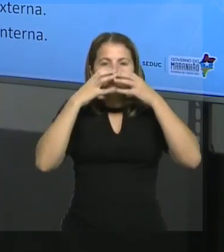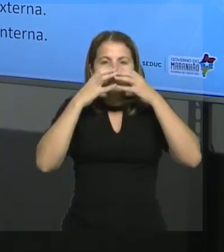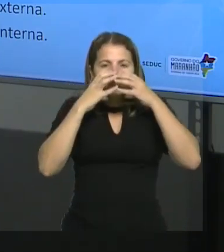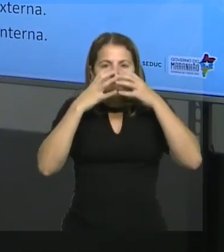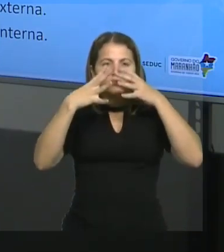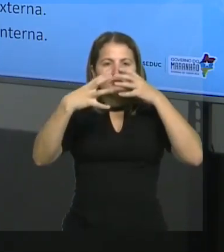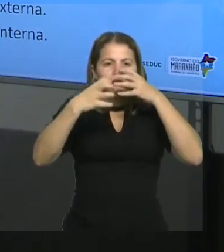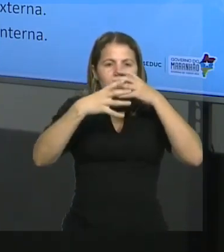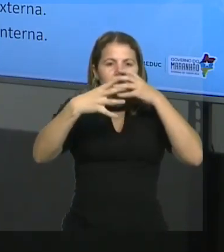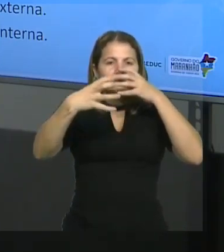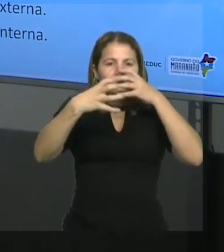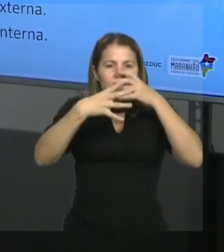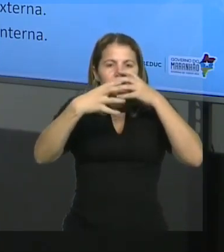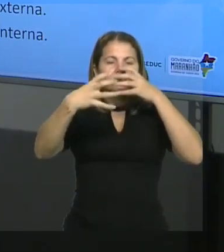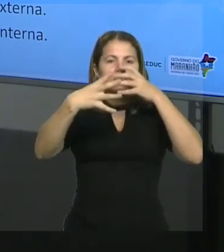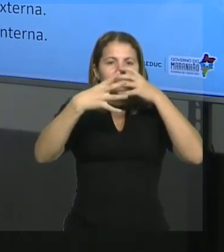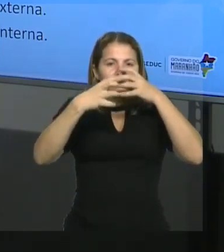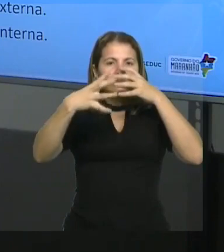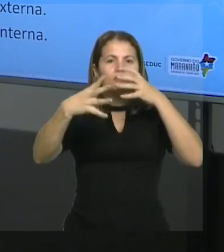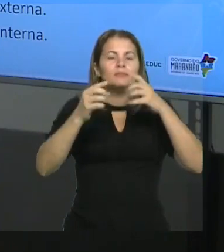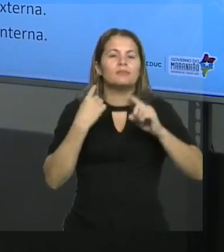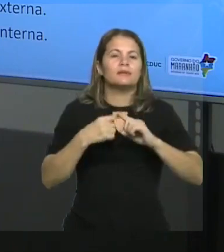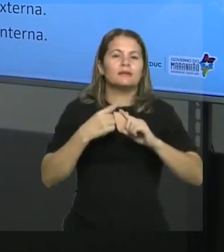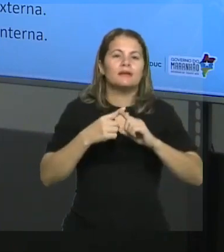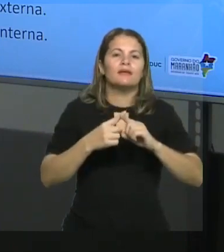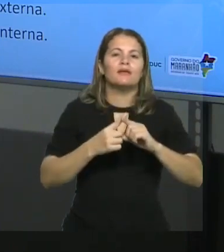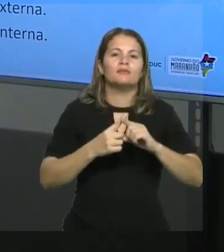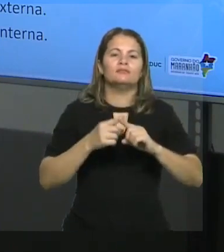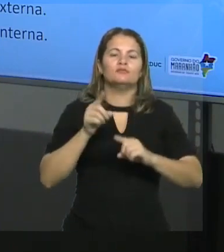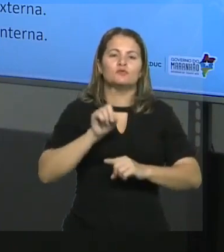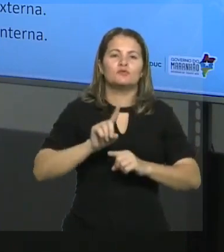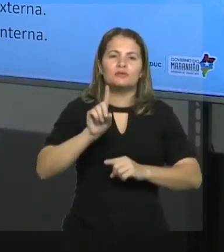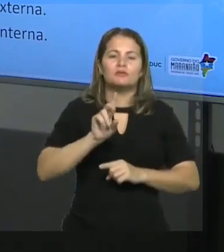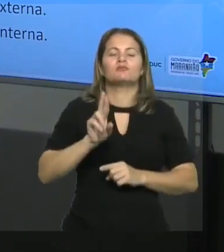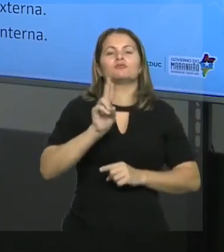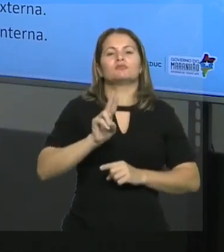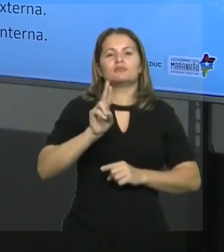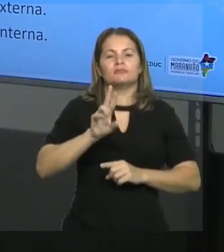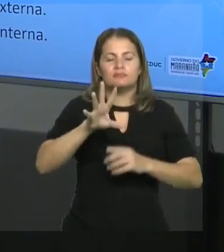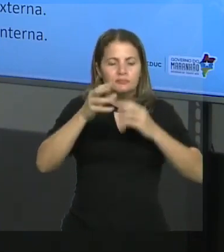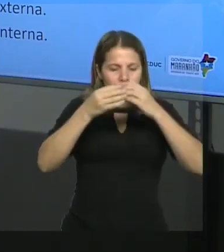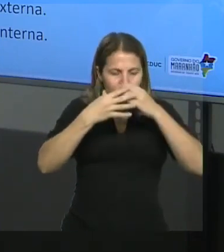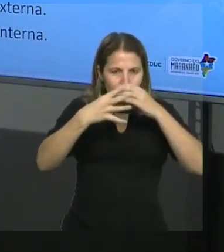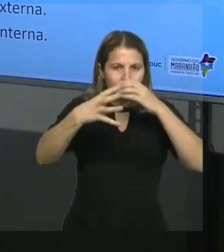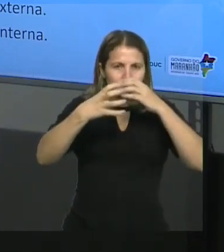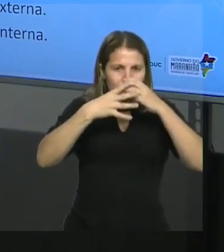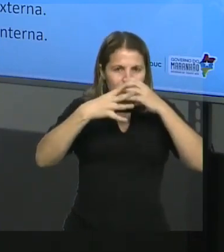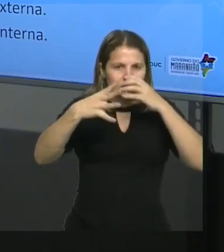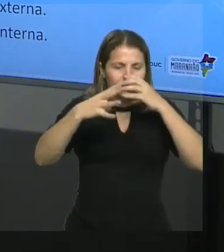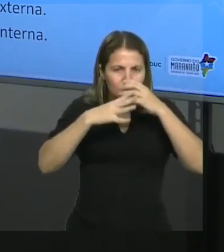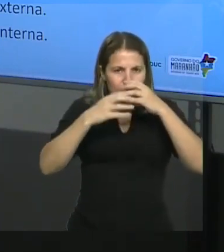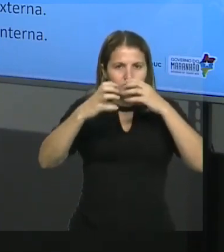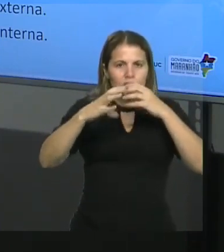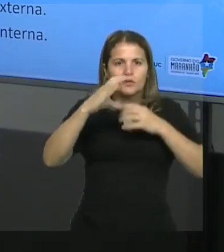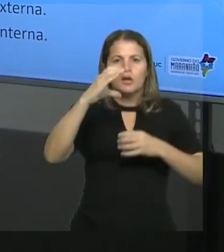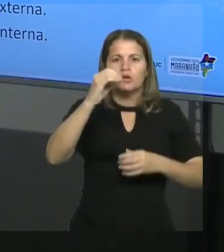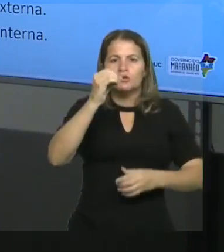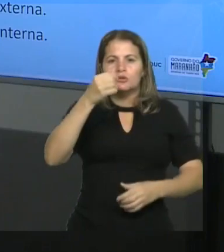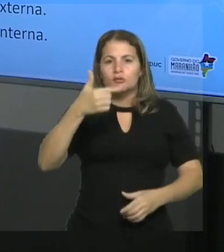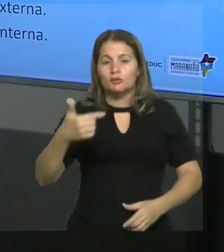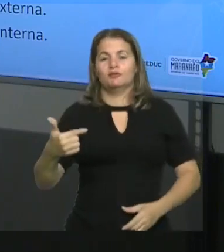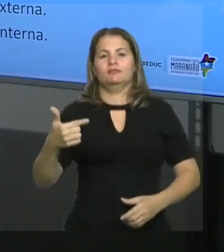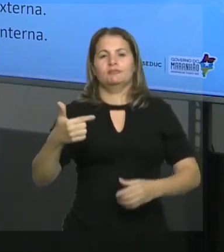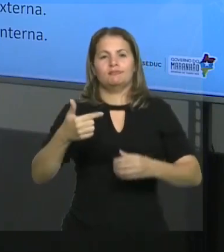acontece? Você expira gás carbônico e inspira gás carbônico. Então vai aumentando a condição do gás carbônico dentro do corpo.